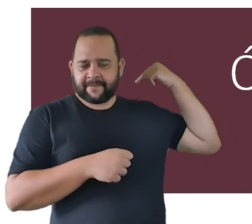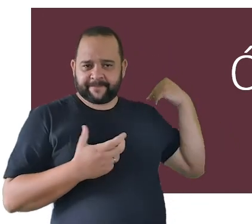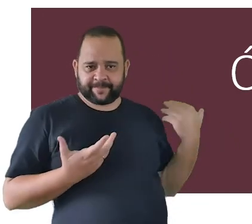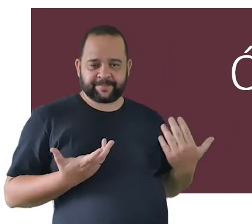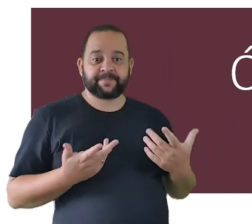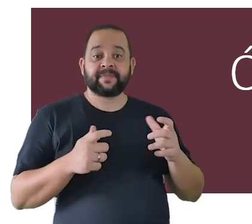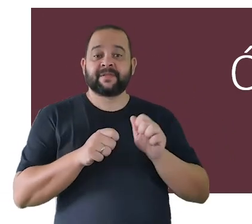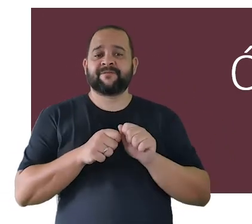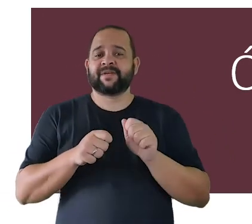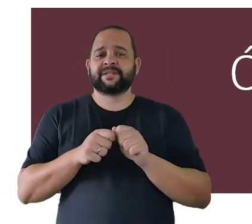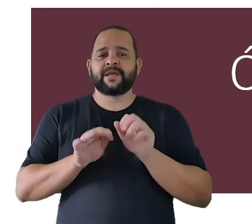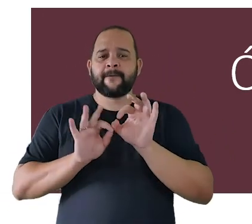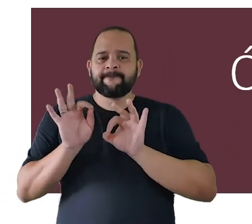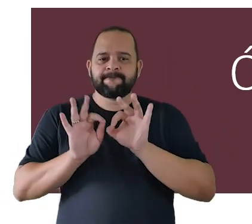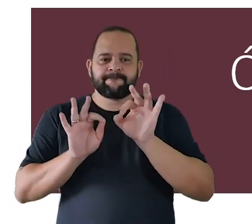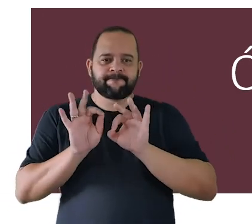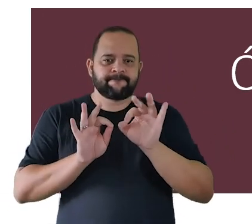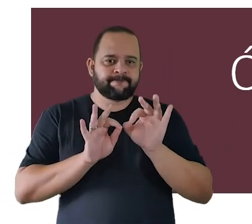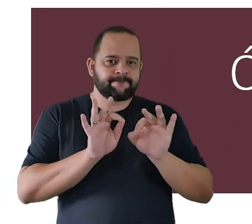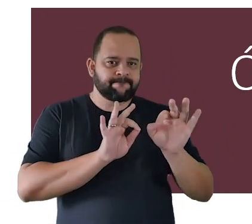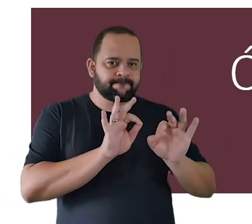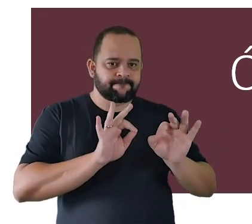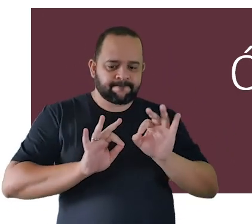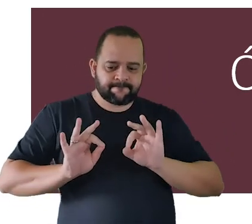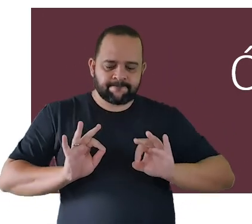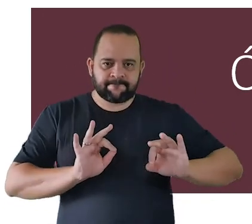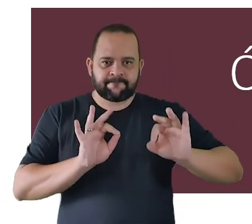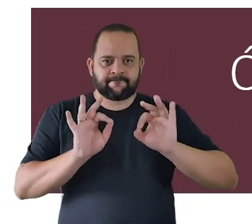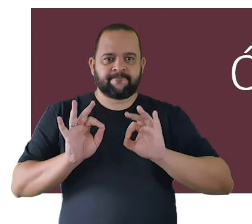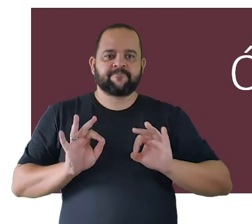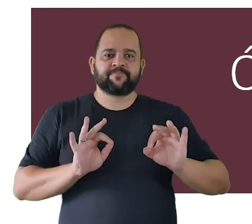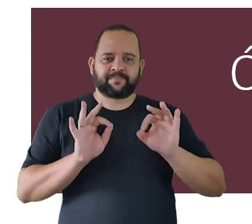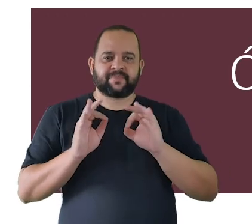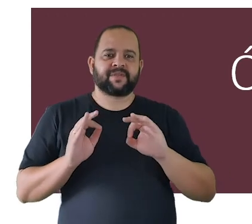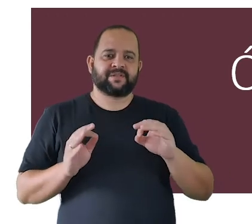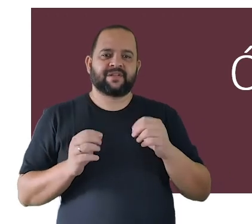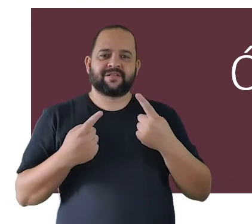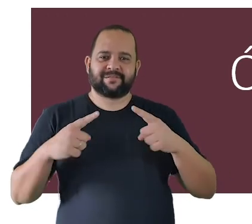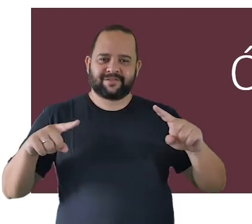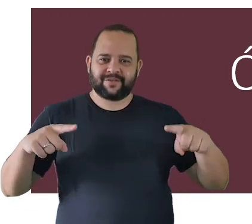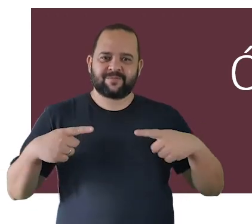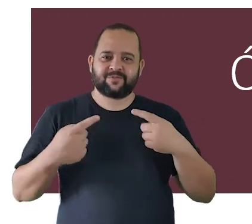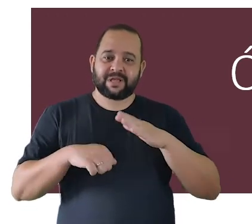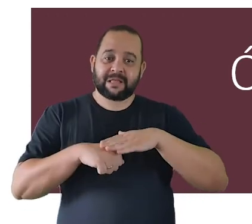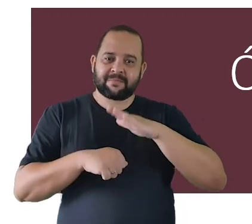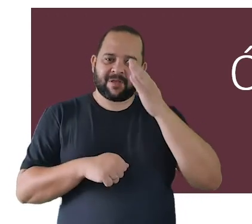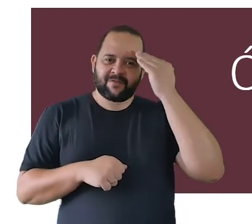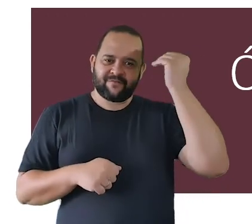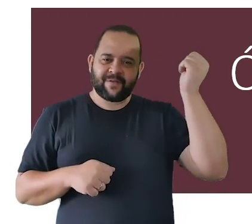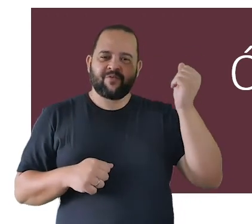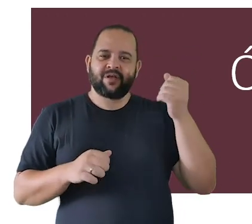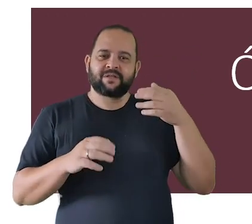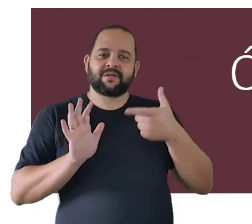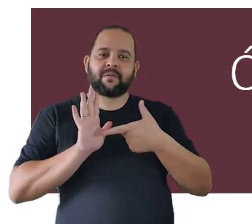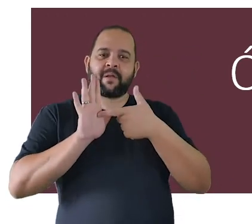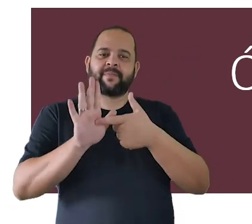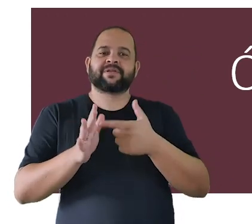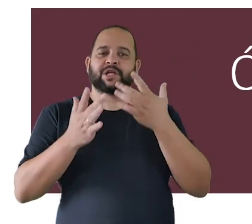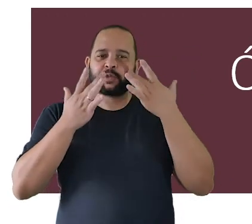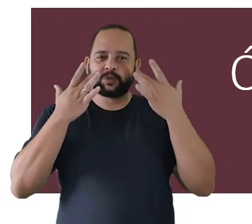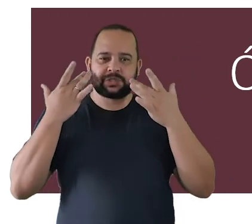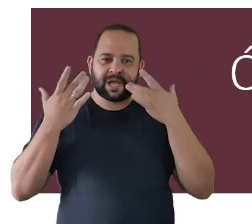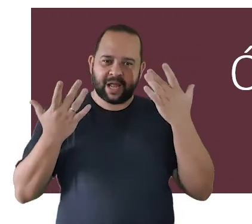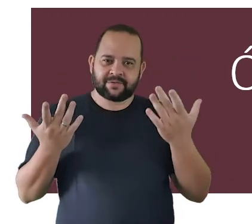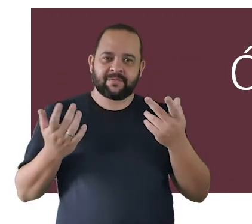fazia arranjos e transcrições desses grandes sucessos do teatro para que as